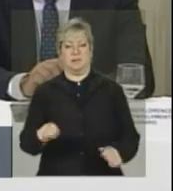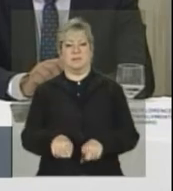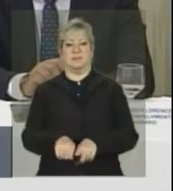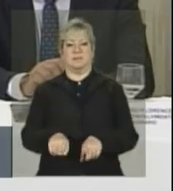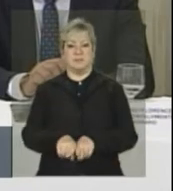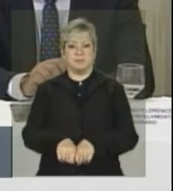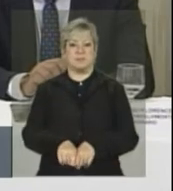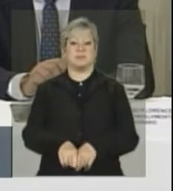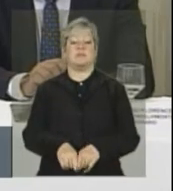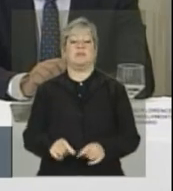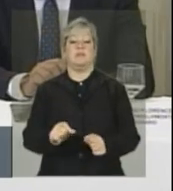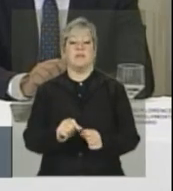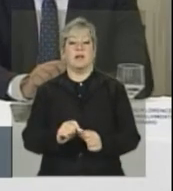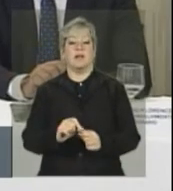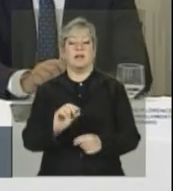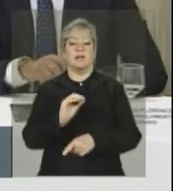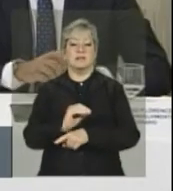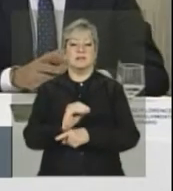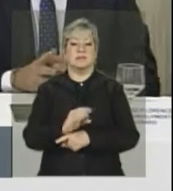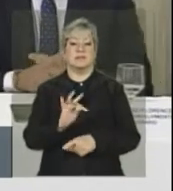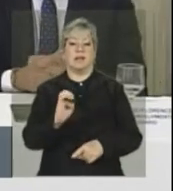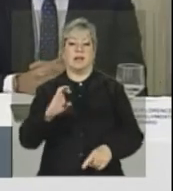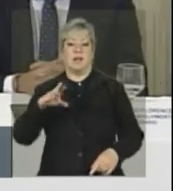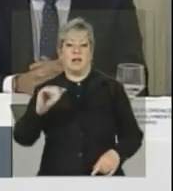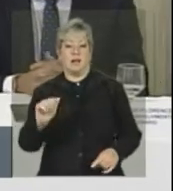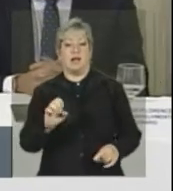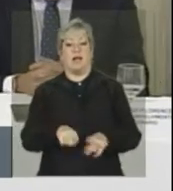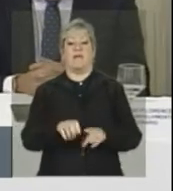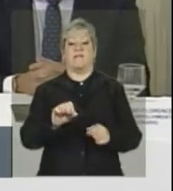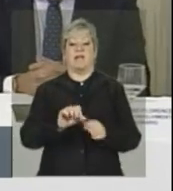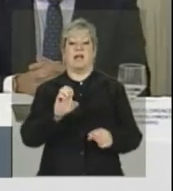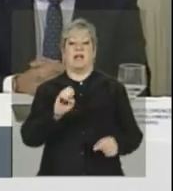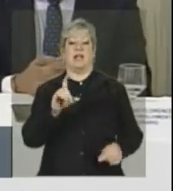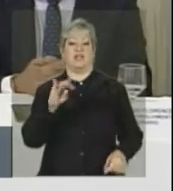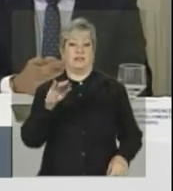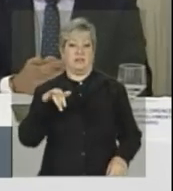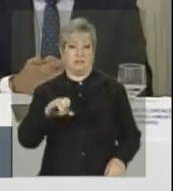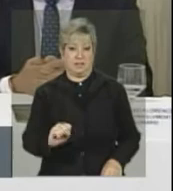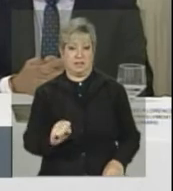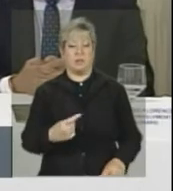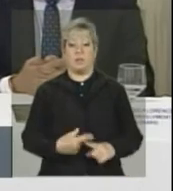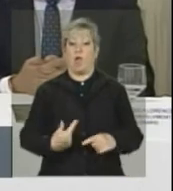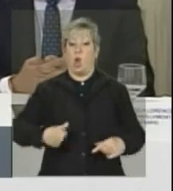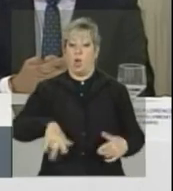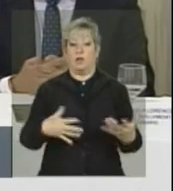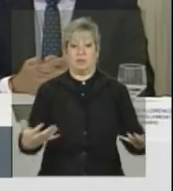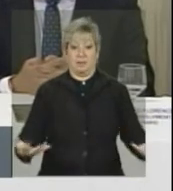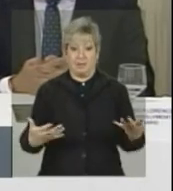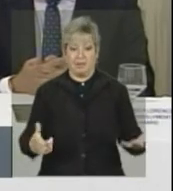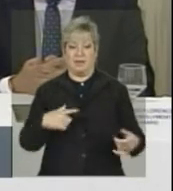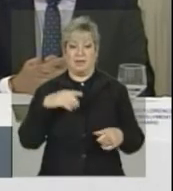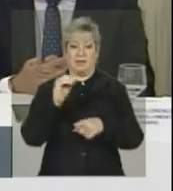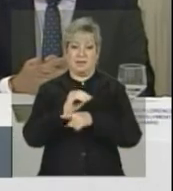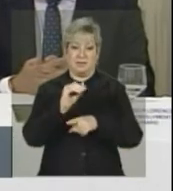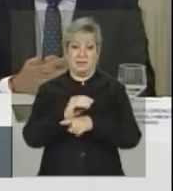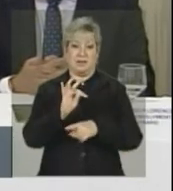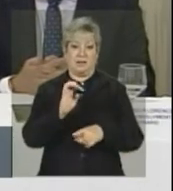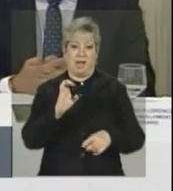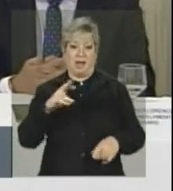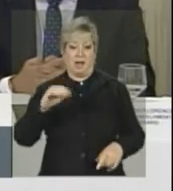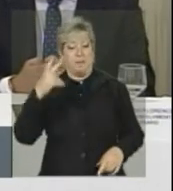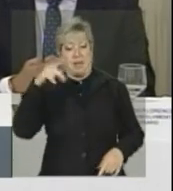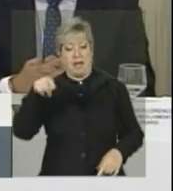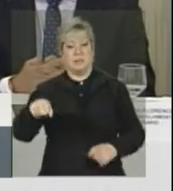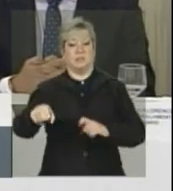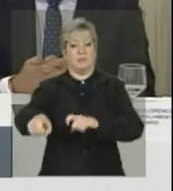fez os editais de assistência técnica. Por quê? Porque nós queremos ter uma assistência técnica voltada para esse produtor,